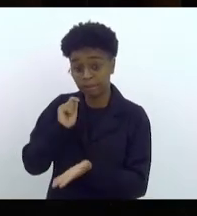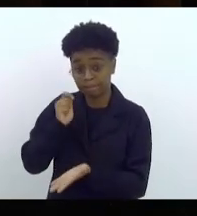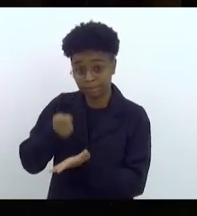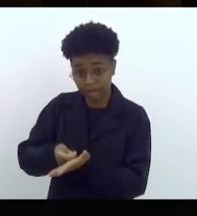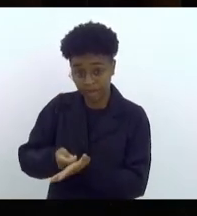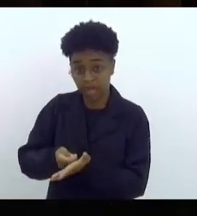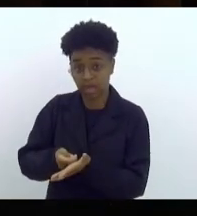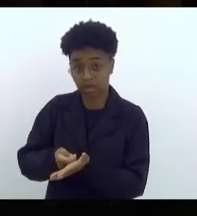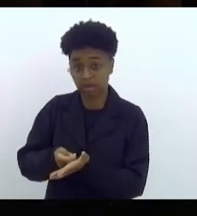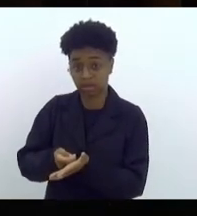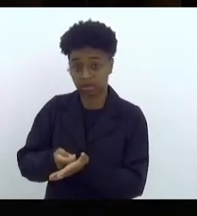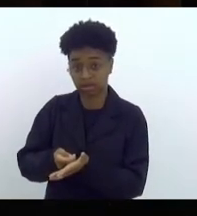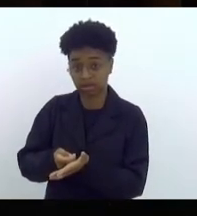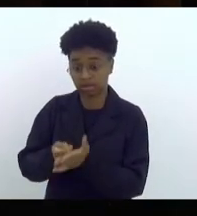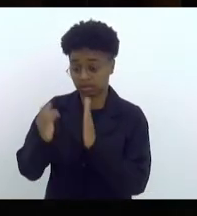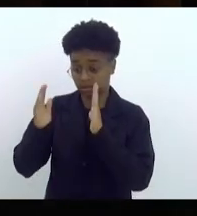outro,